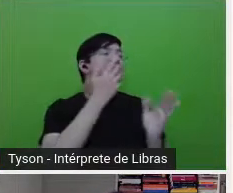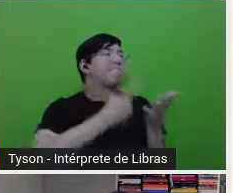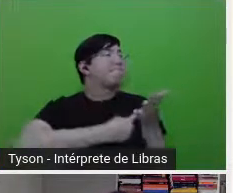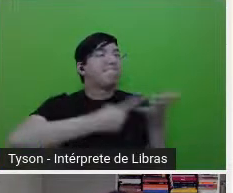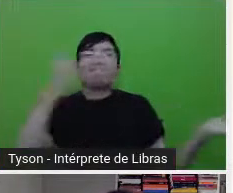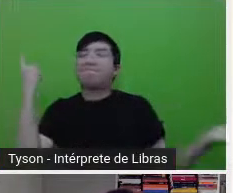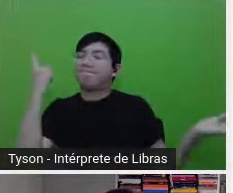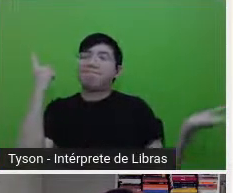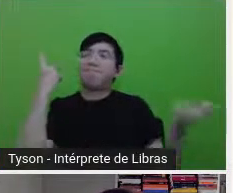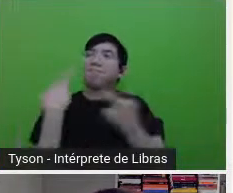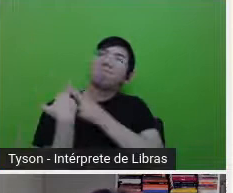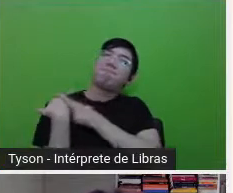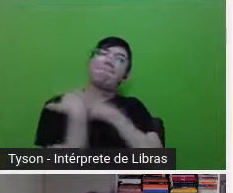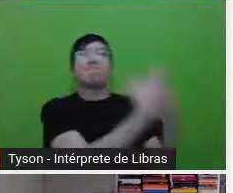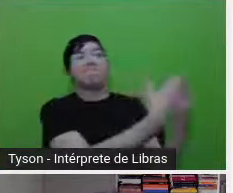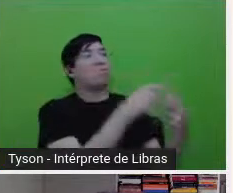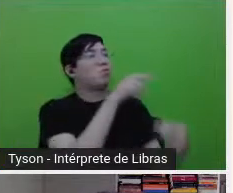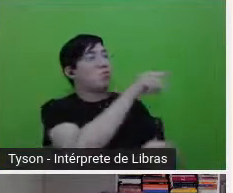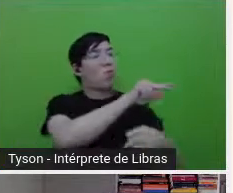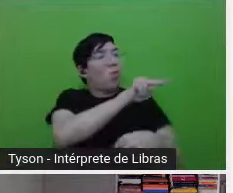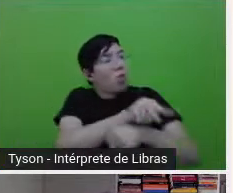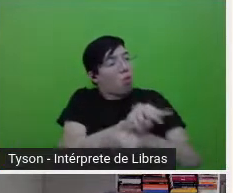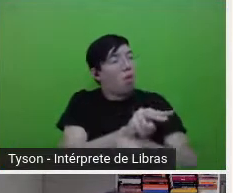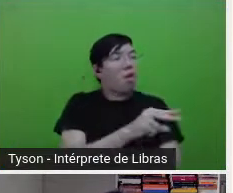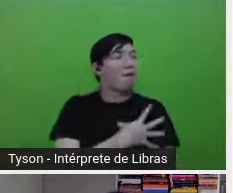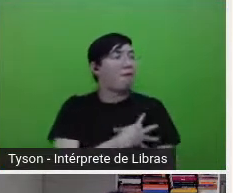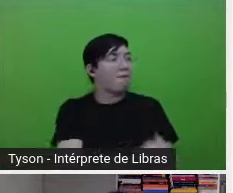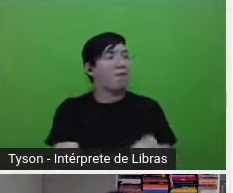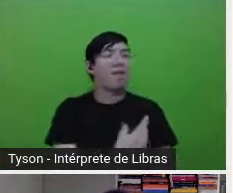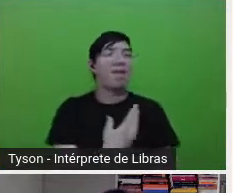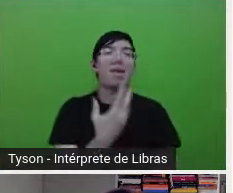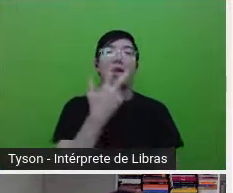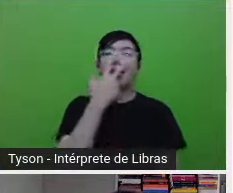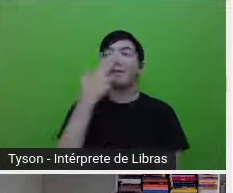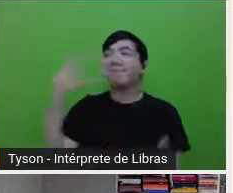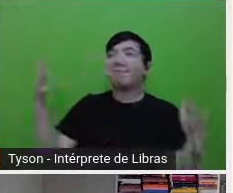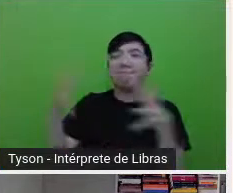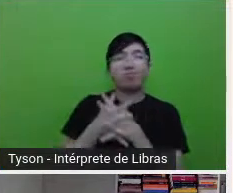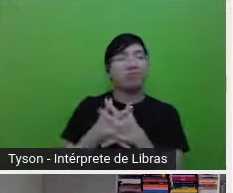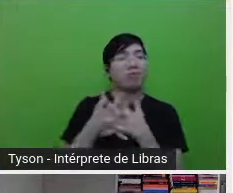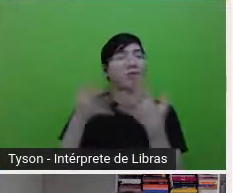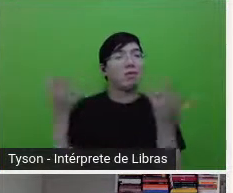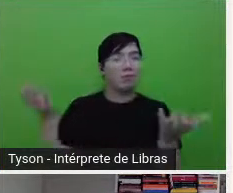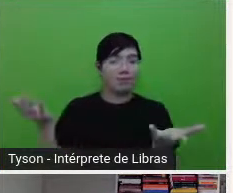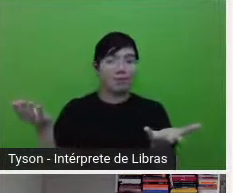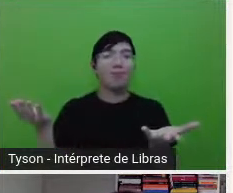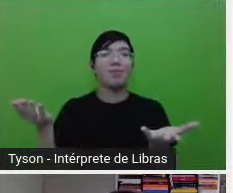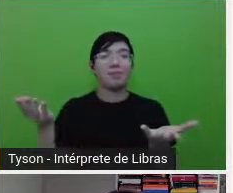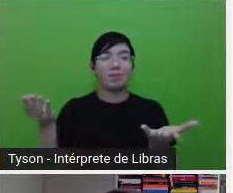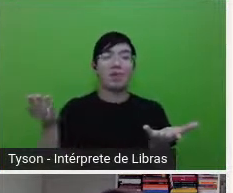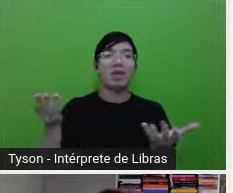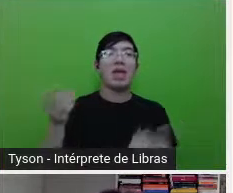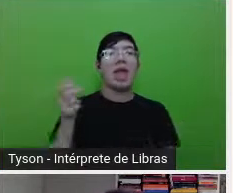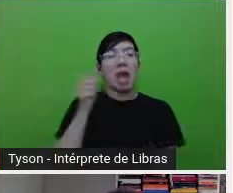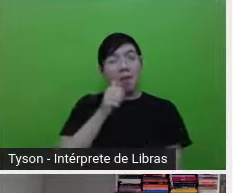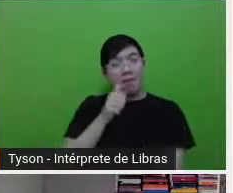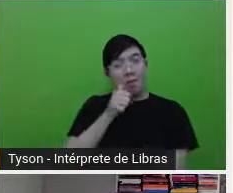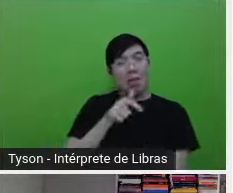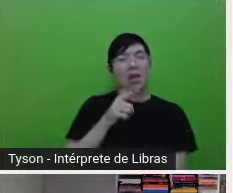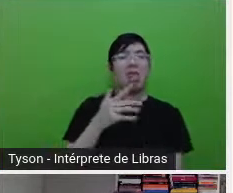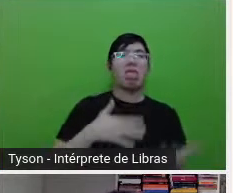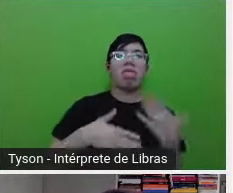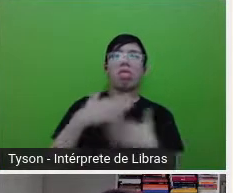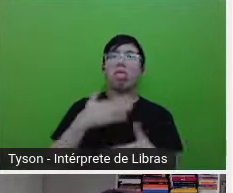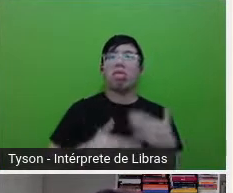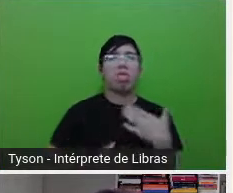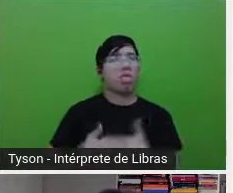isso, é um acordo que não funciona. E aí ela vai ficando para trás. E isso acontece muito com,